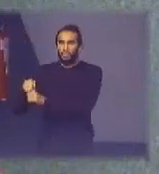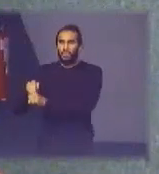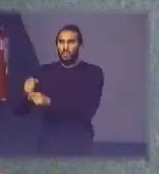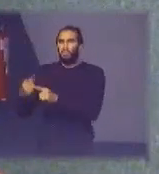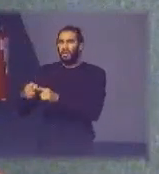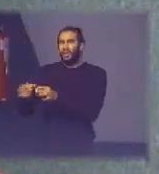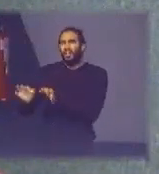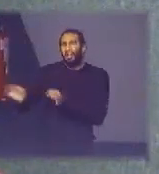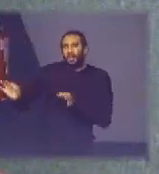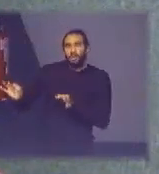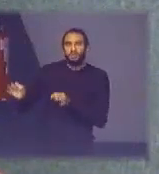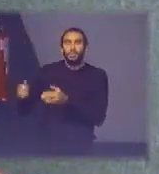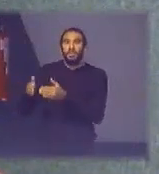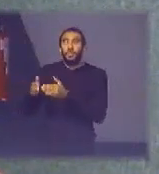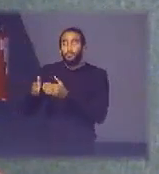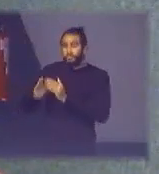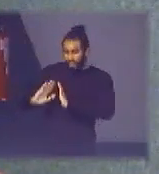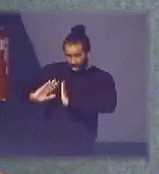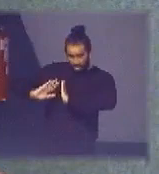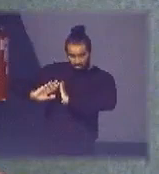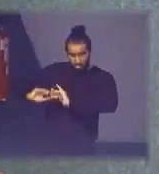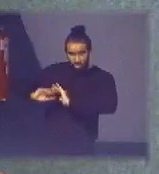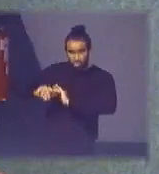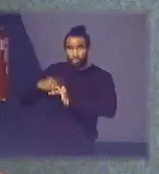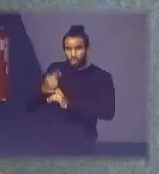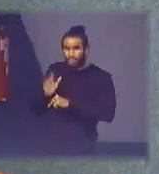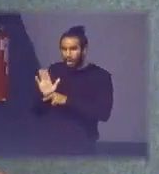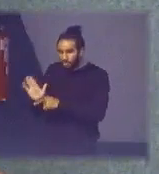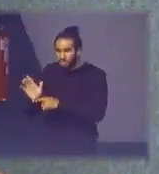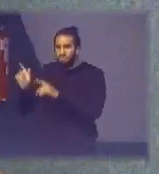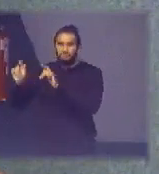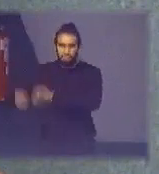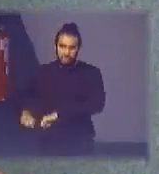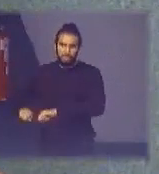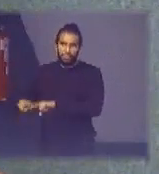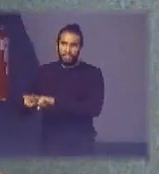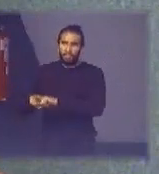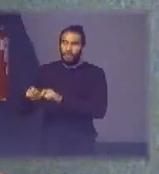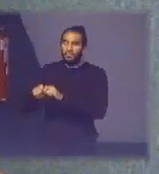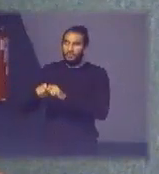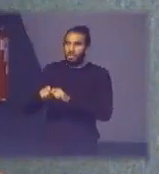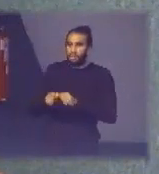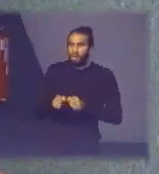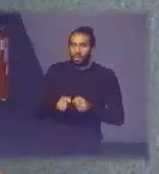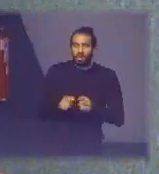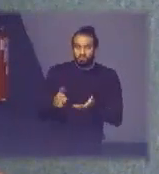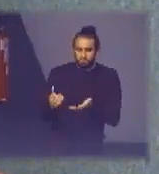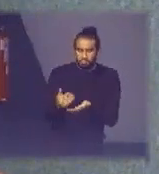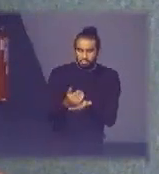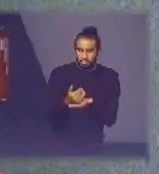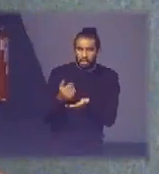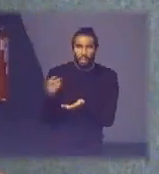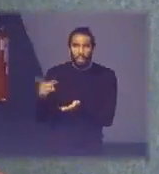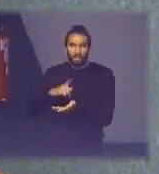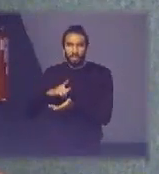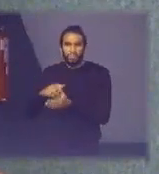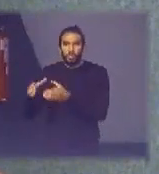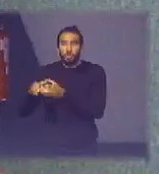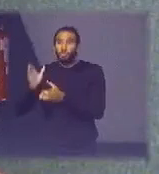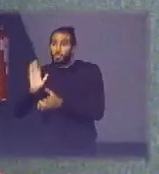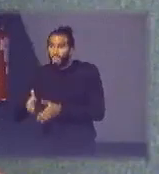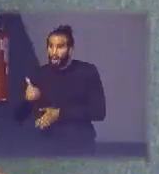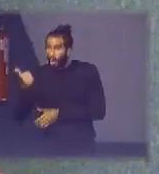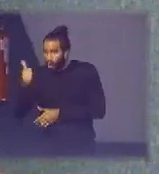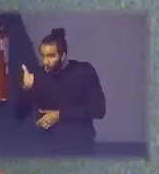e aí eles pediram que a gente contribuísse e fizesse a coleta desse mutirão que eles fazem há 11 anos